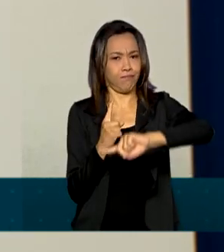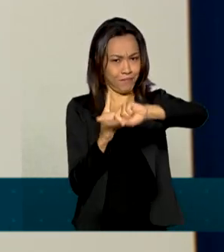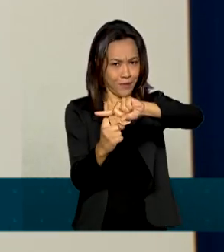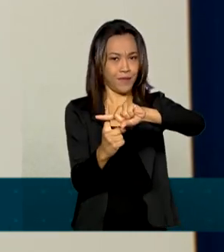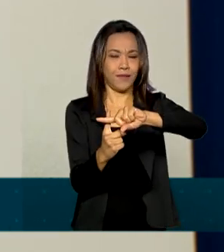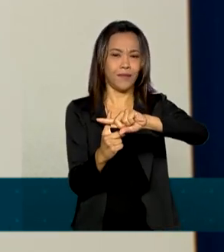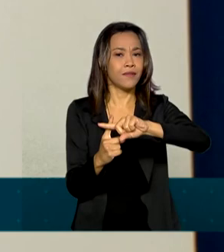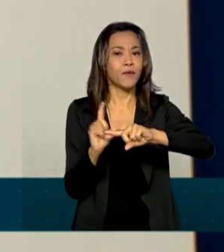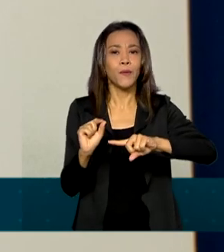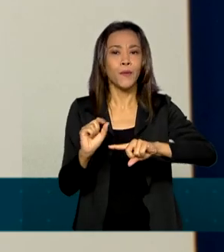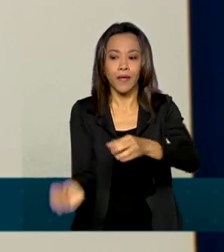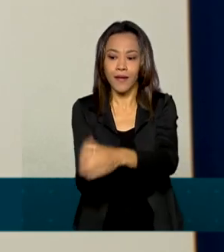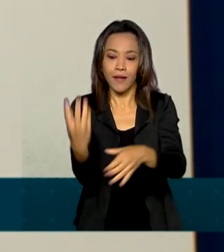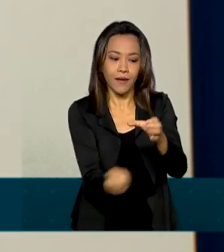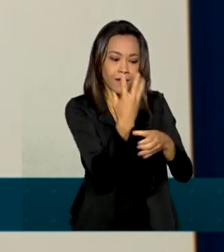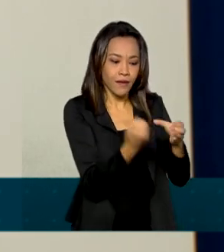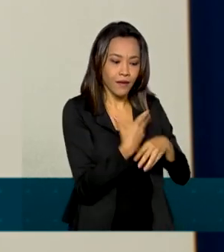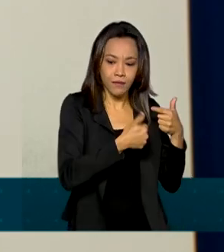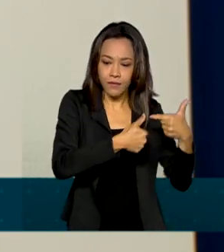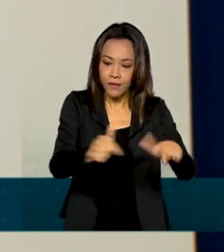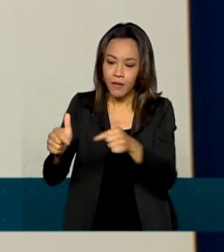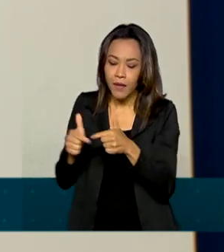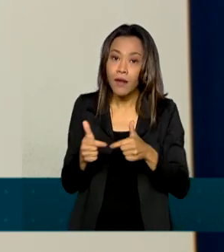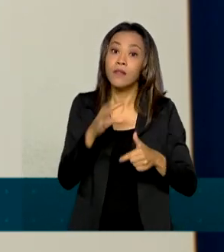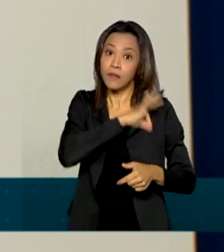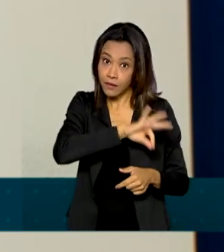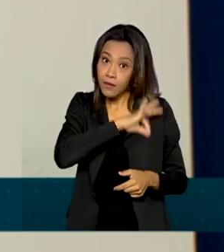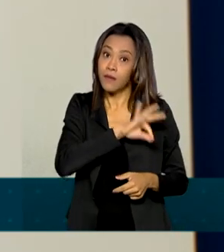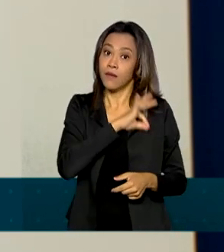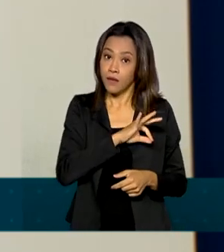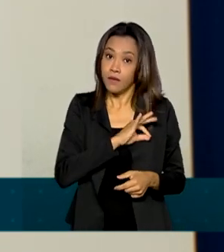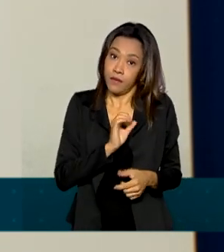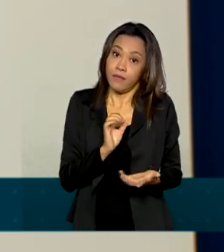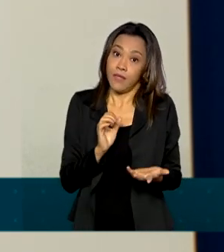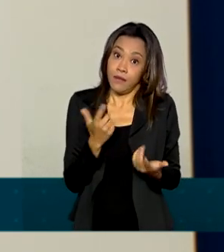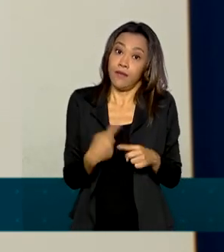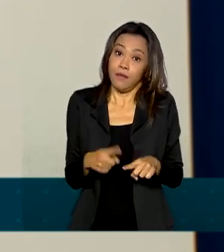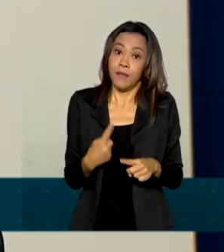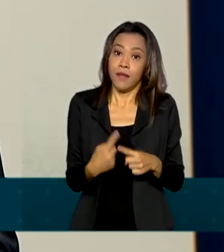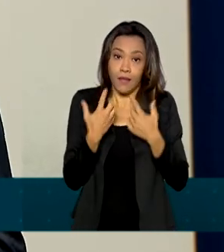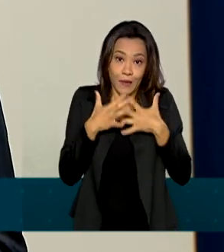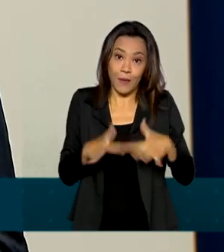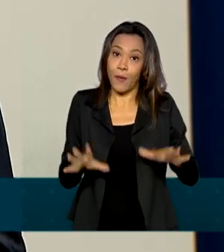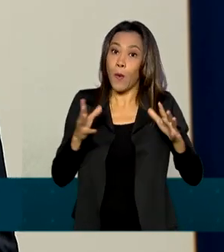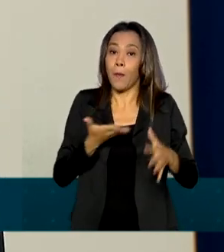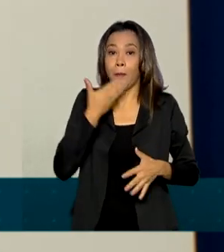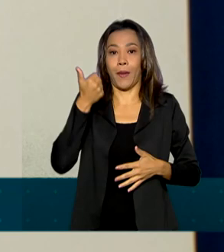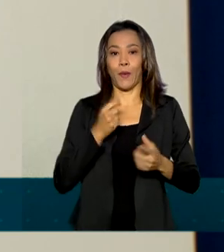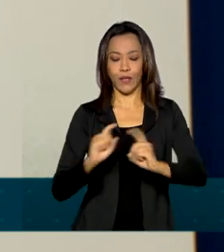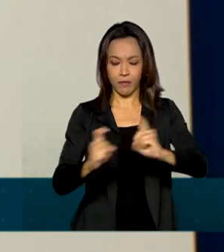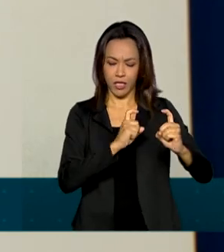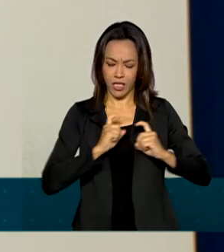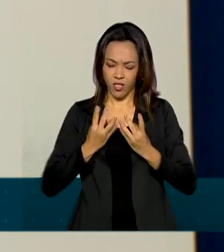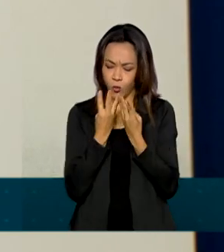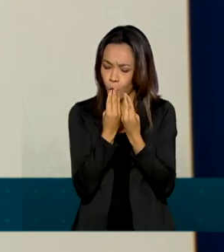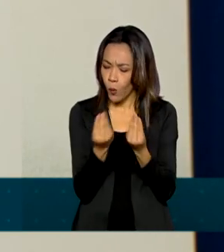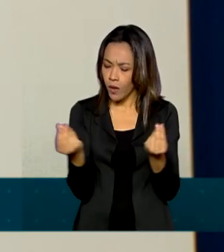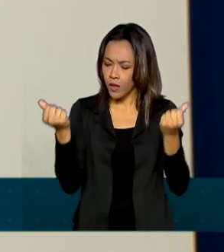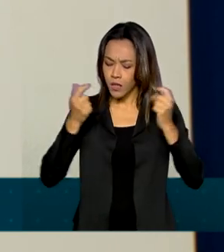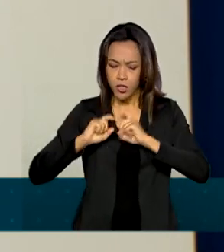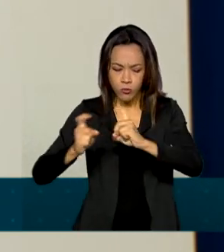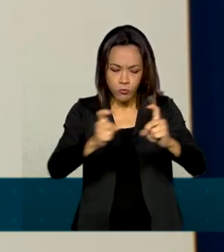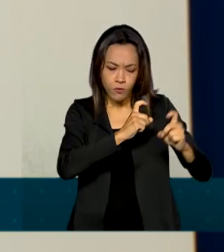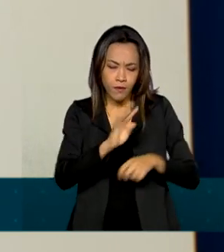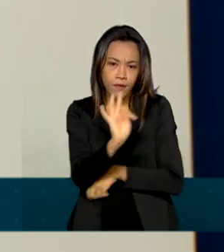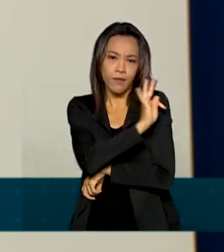sobre a geração de emprego e renda. Inclusive haverá naturalmente uma melhor gestão, uma gestão mais eficiente, mais técnica,